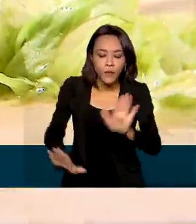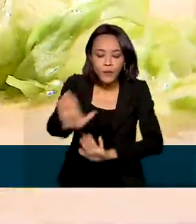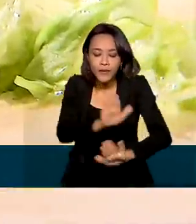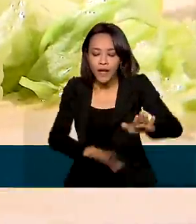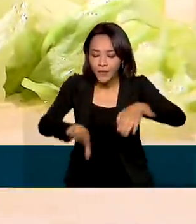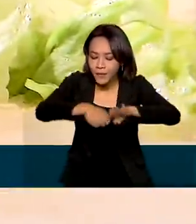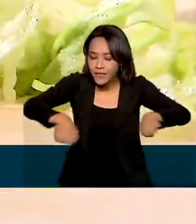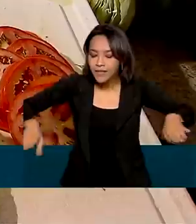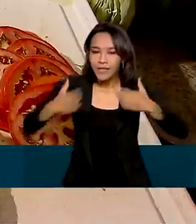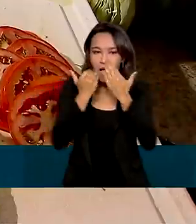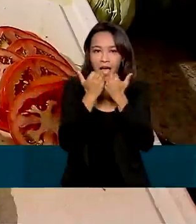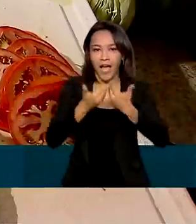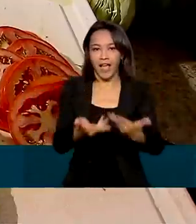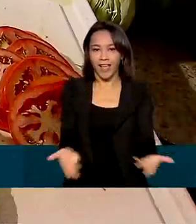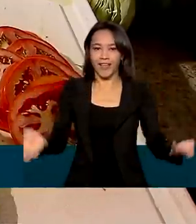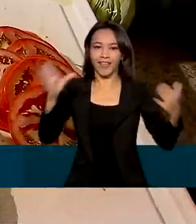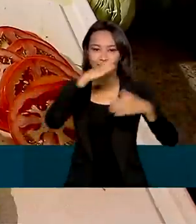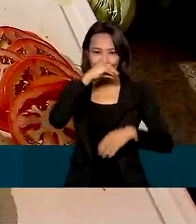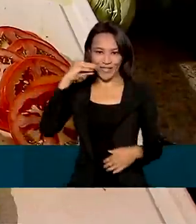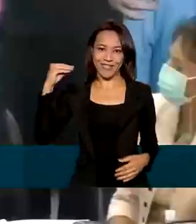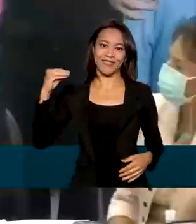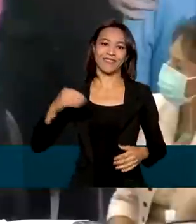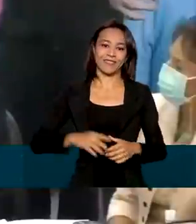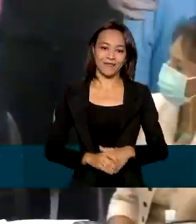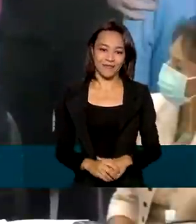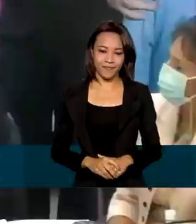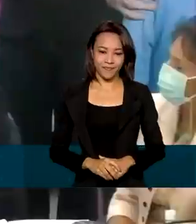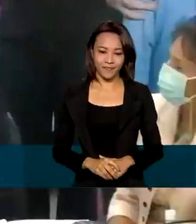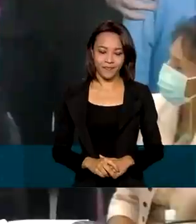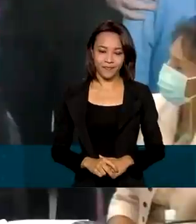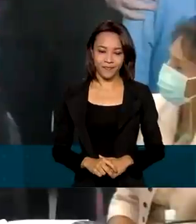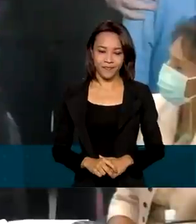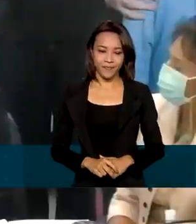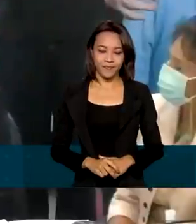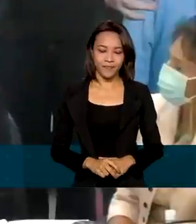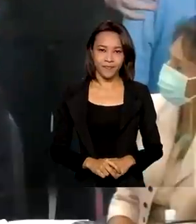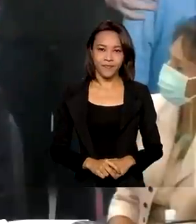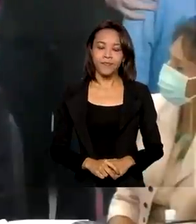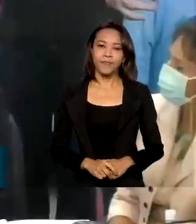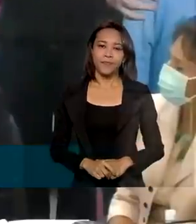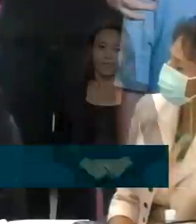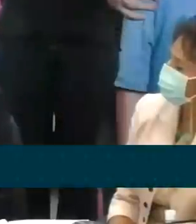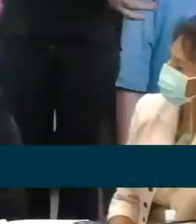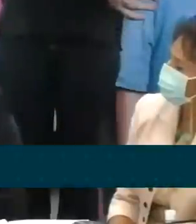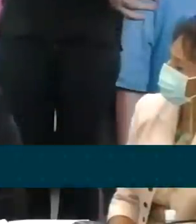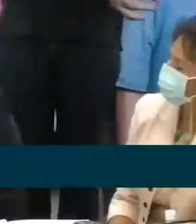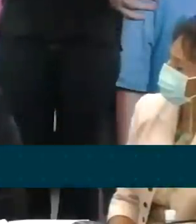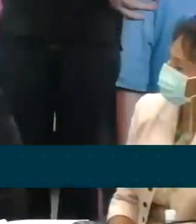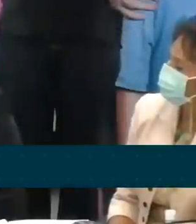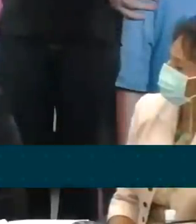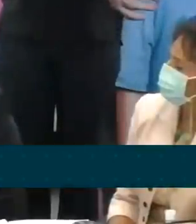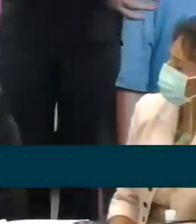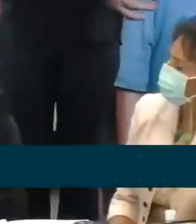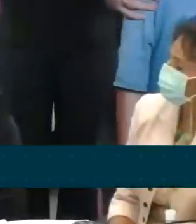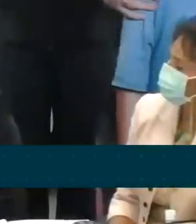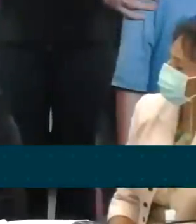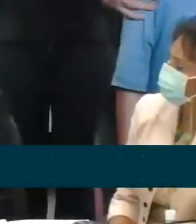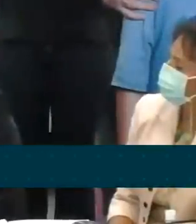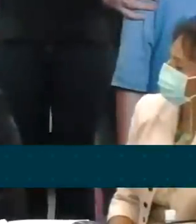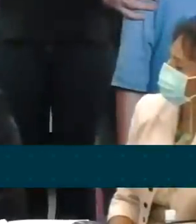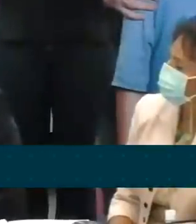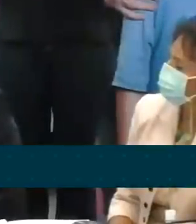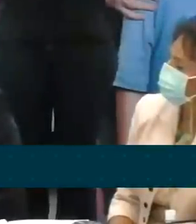nutrição de crianças e adolescentes. É na escola que podemos inserir, poderemos inserir